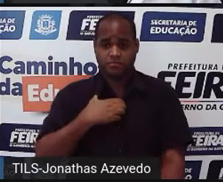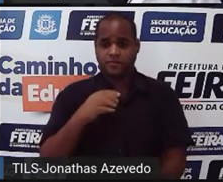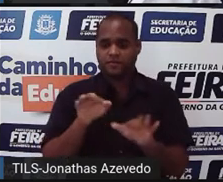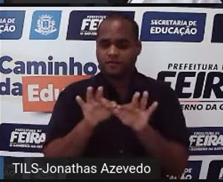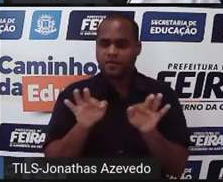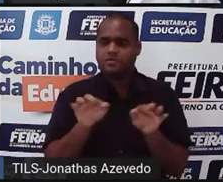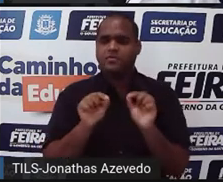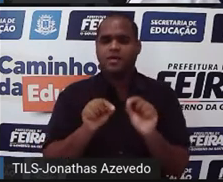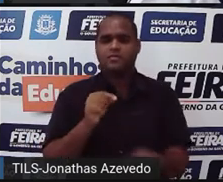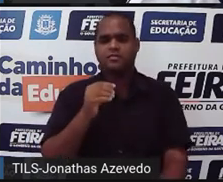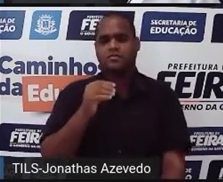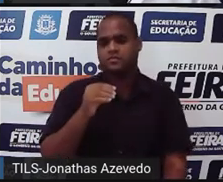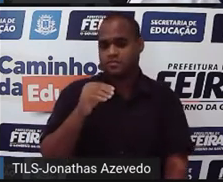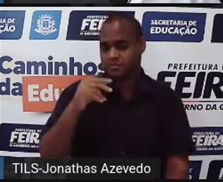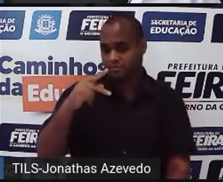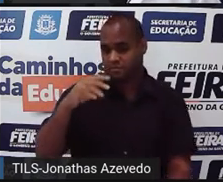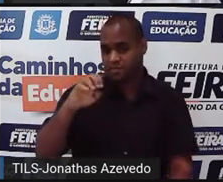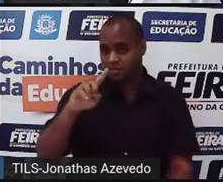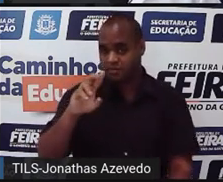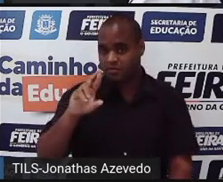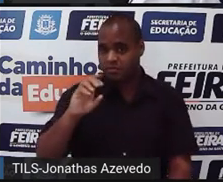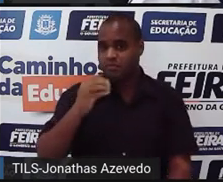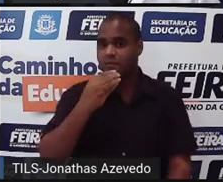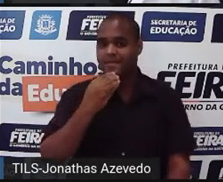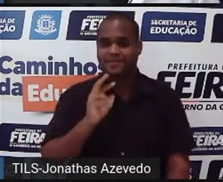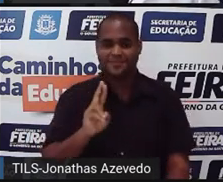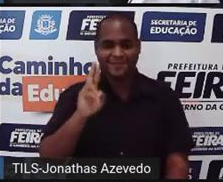Pedro, o gerente do banco ligou.